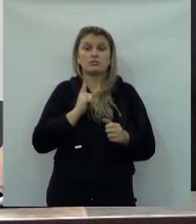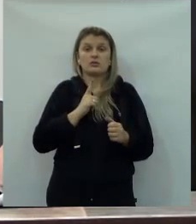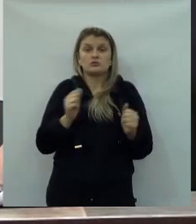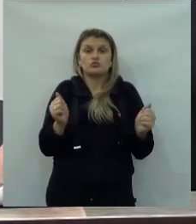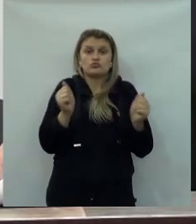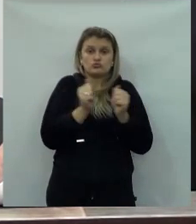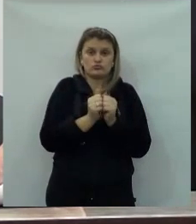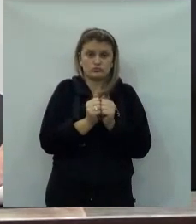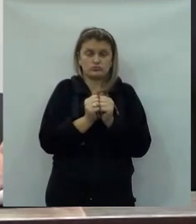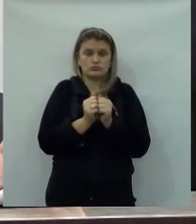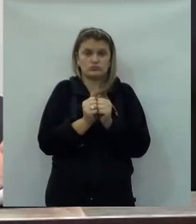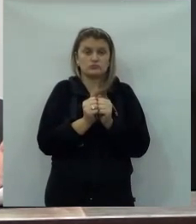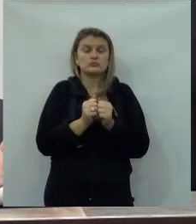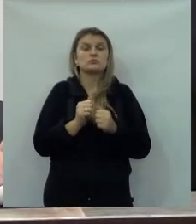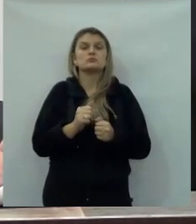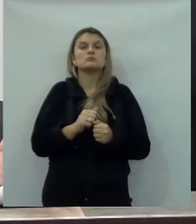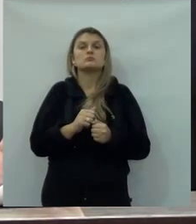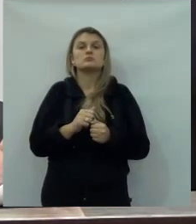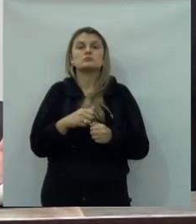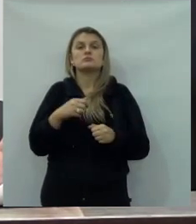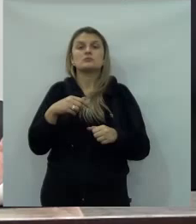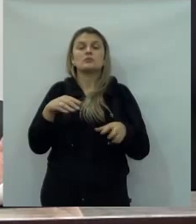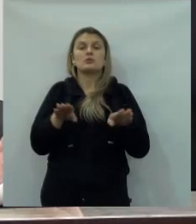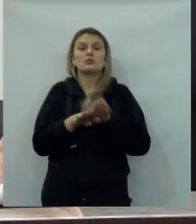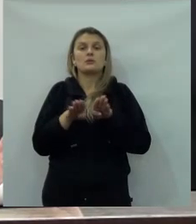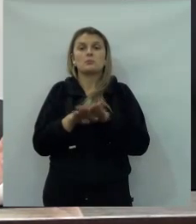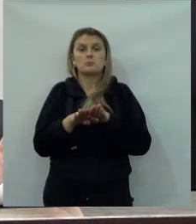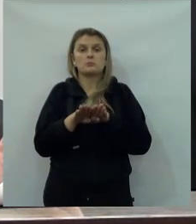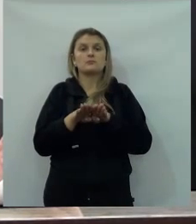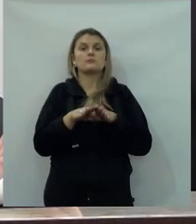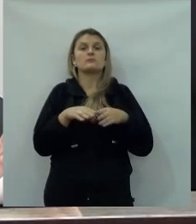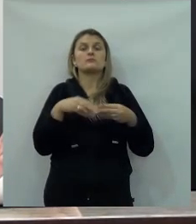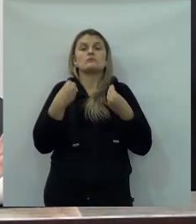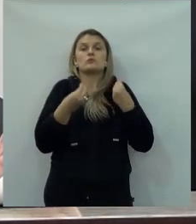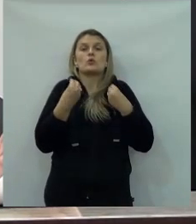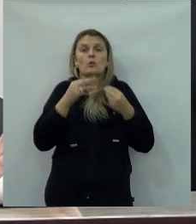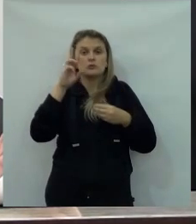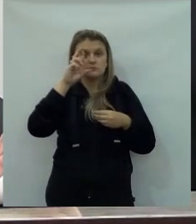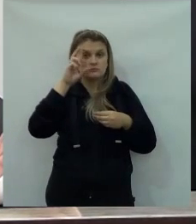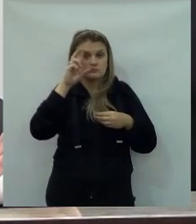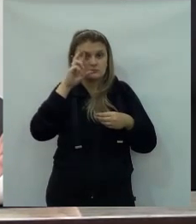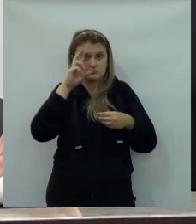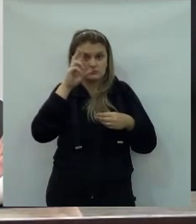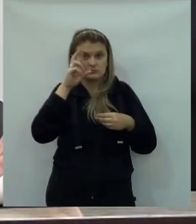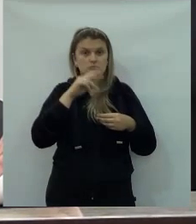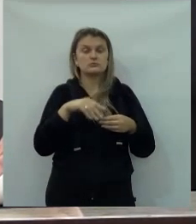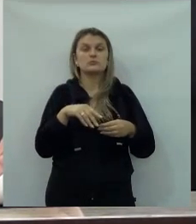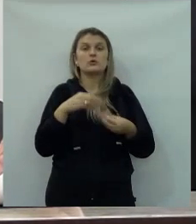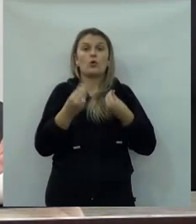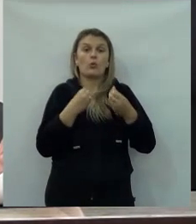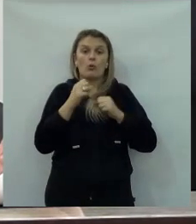Eu vejo assim que agora temos que nos juntar e